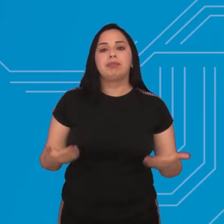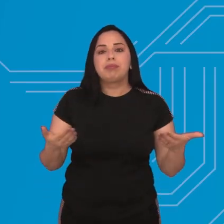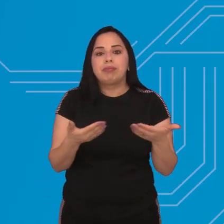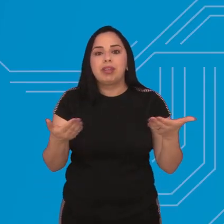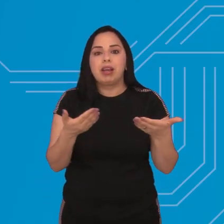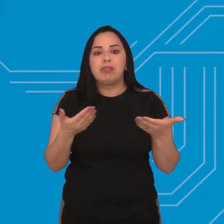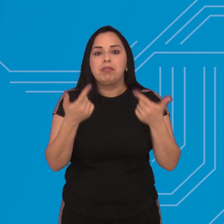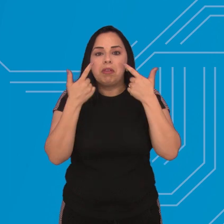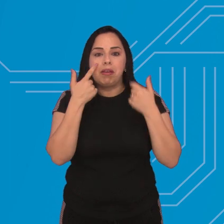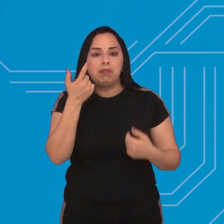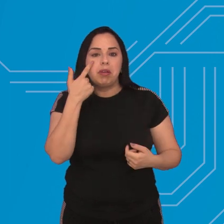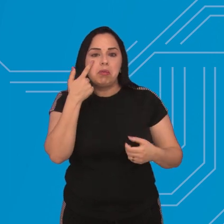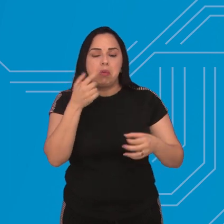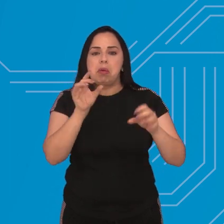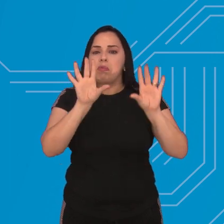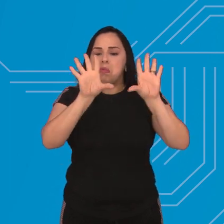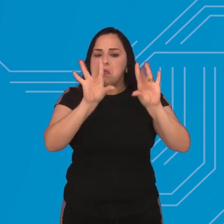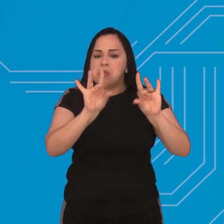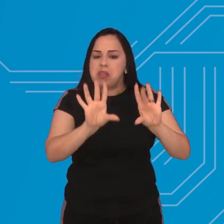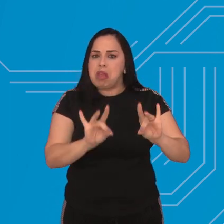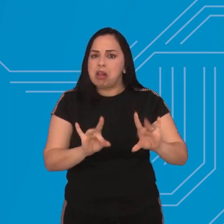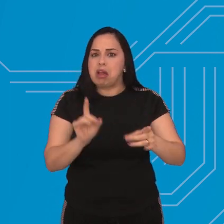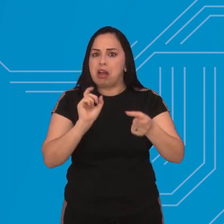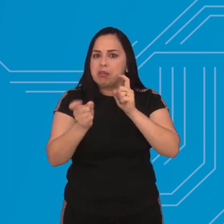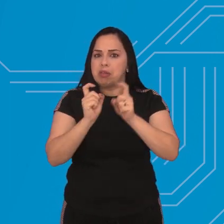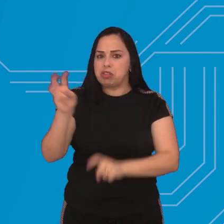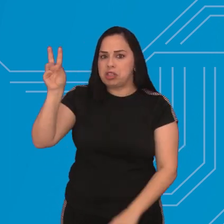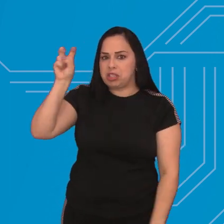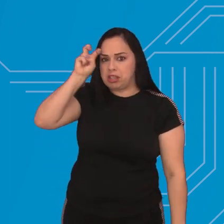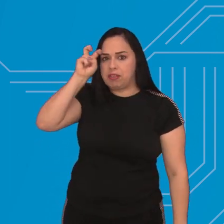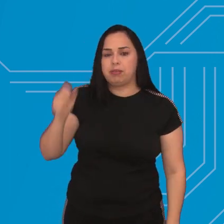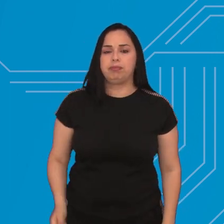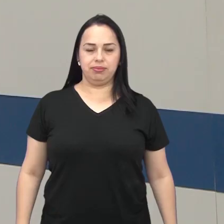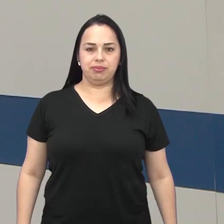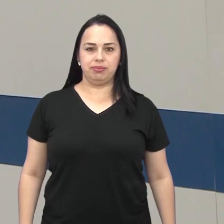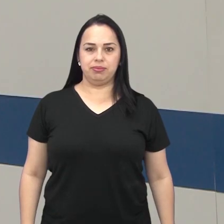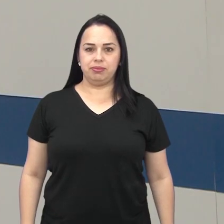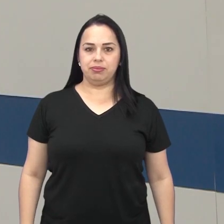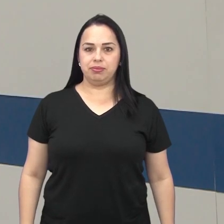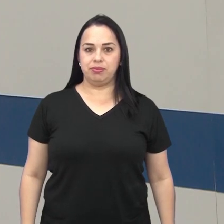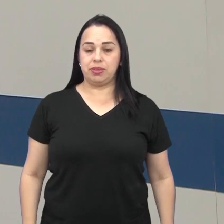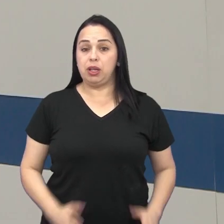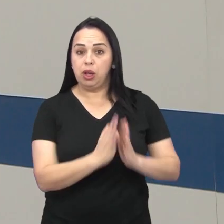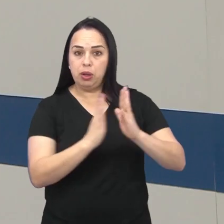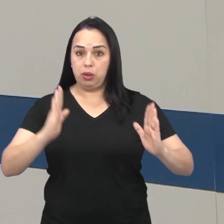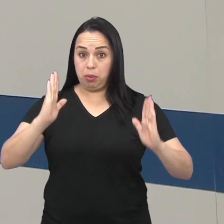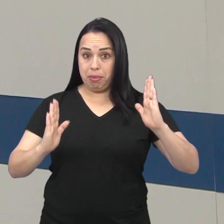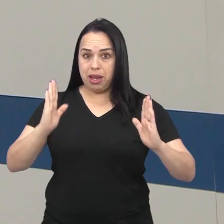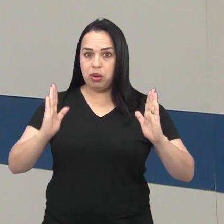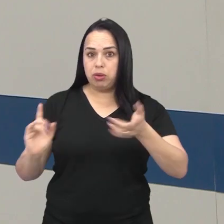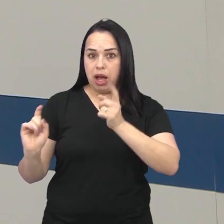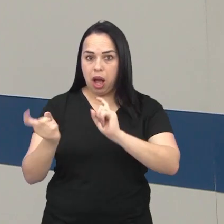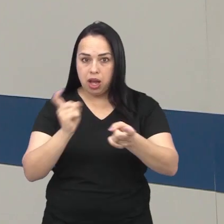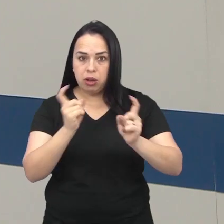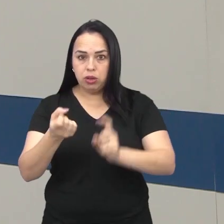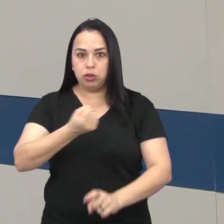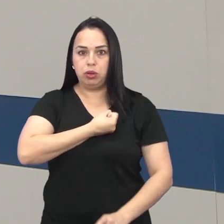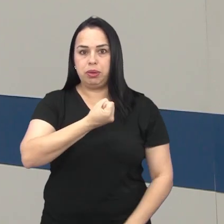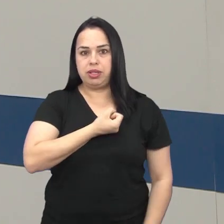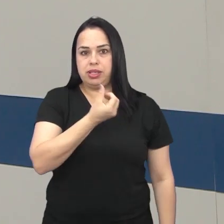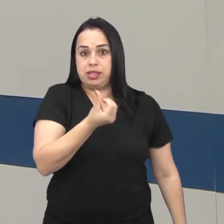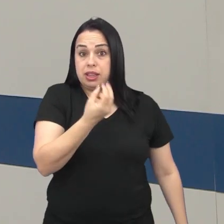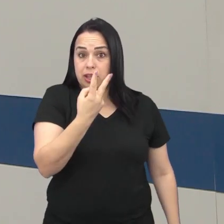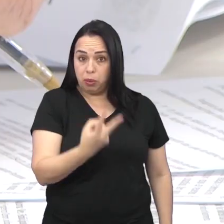E agora a gente confere os destaques da sessão realizada na quinta-feira. Durante a 62ª